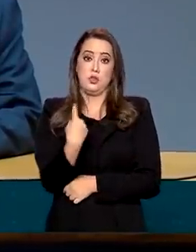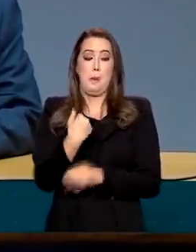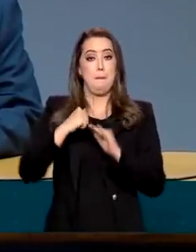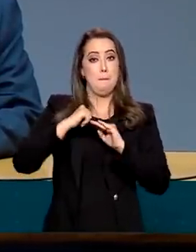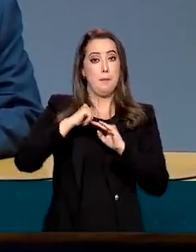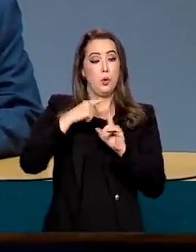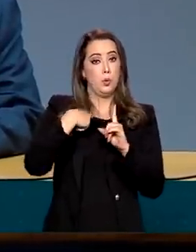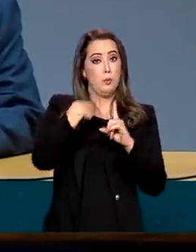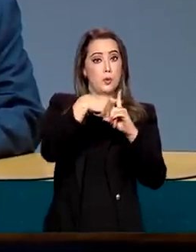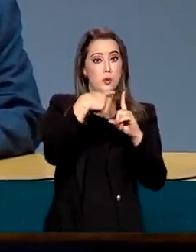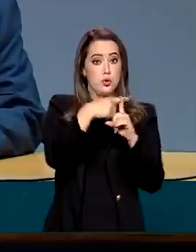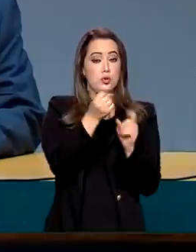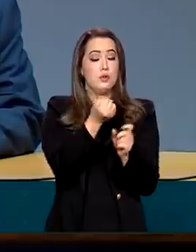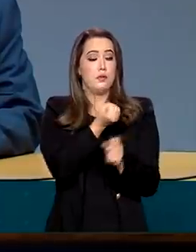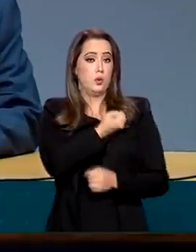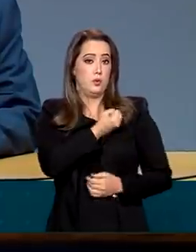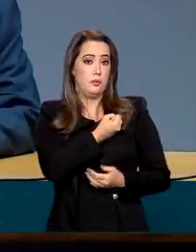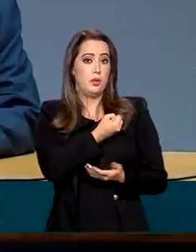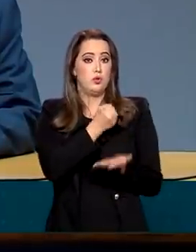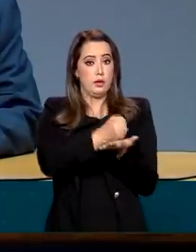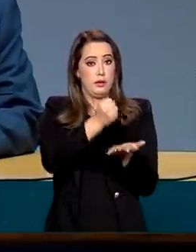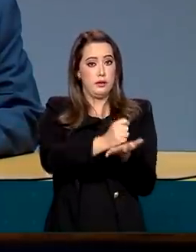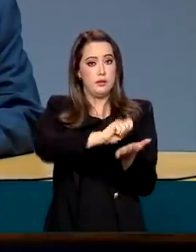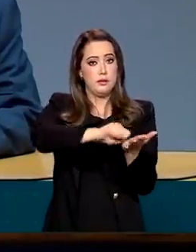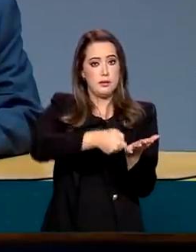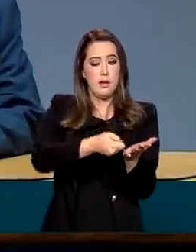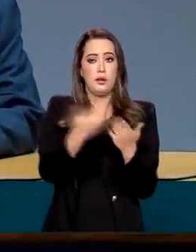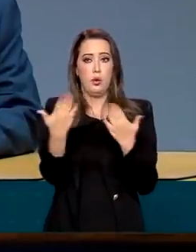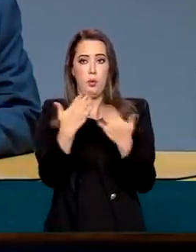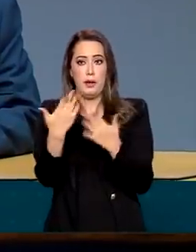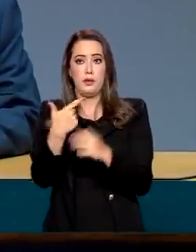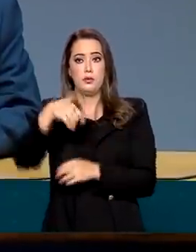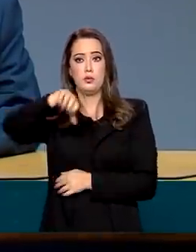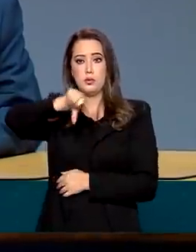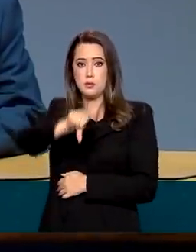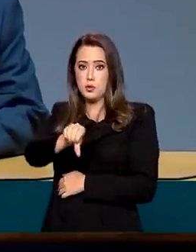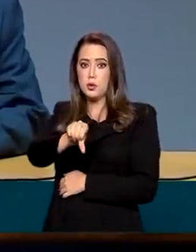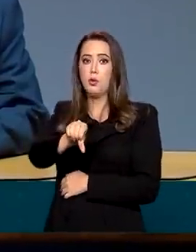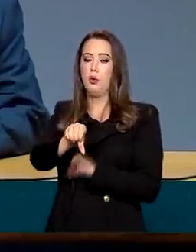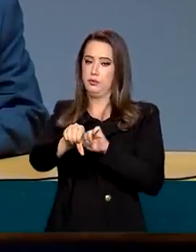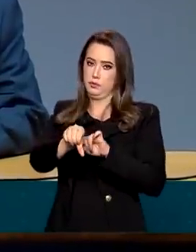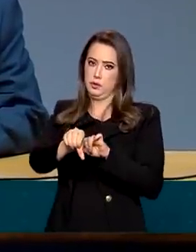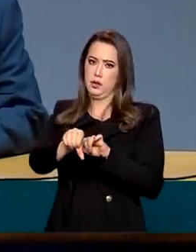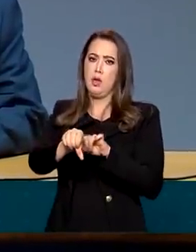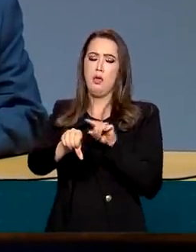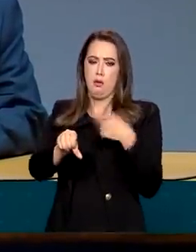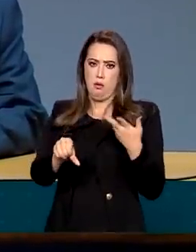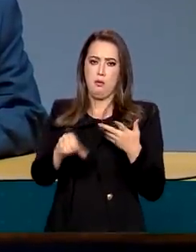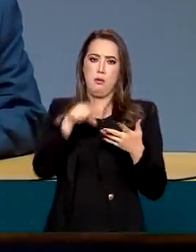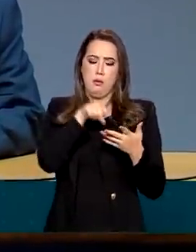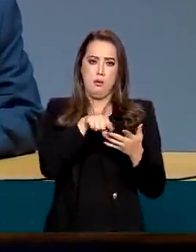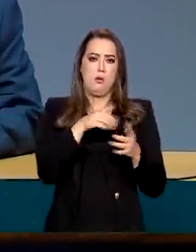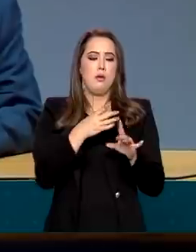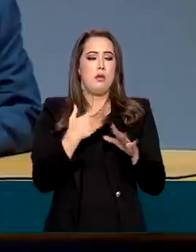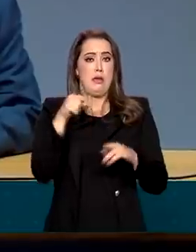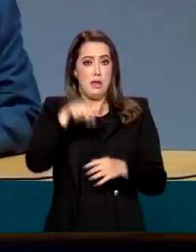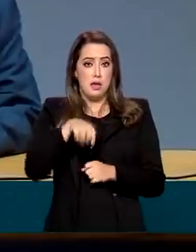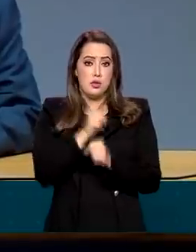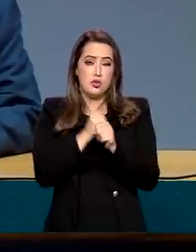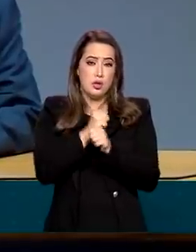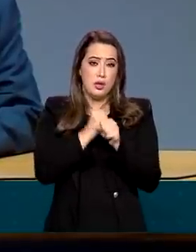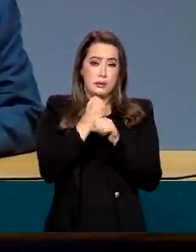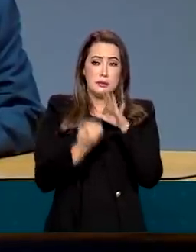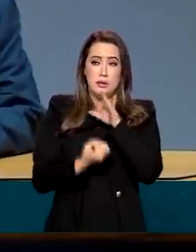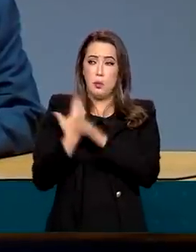2019. No corrente ano, já foi criado mais de 2 milhões de